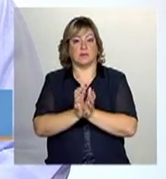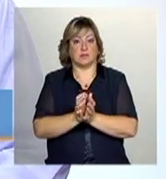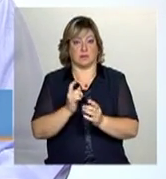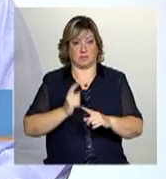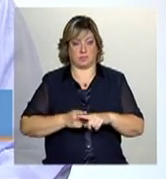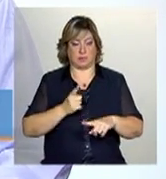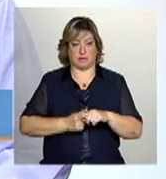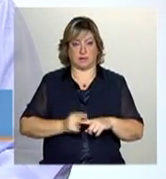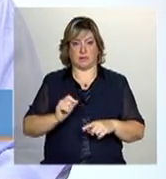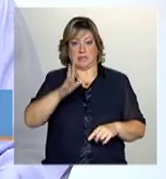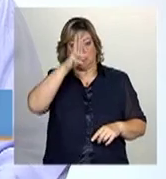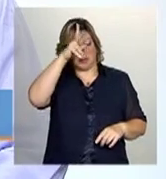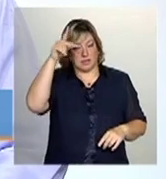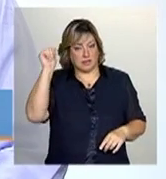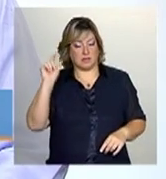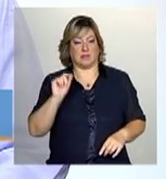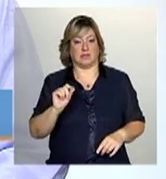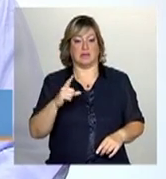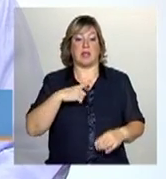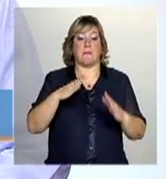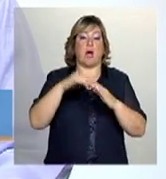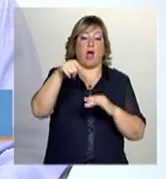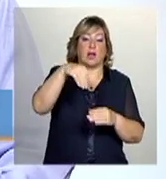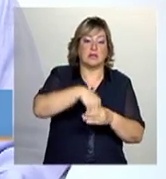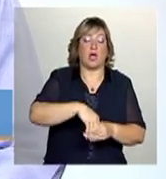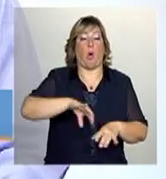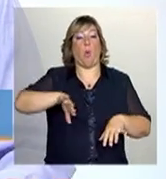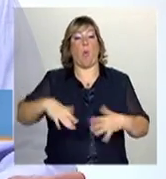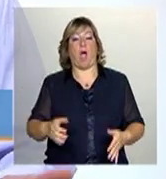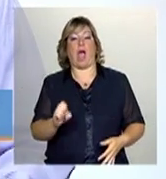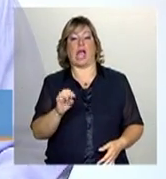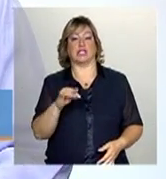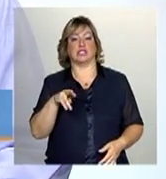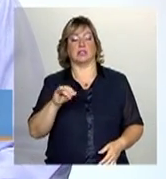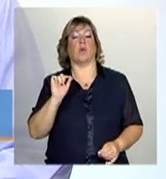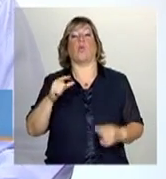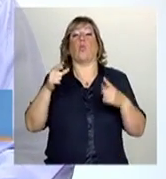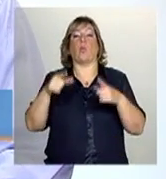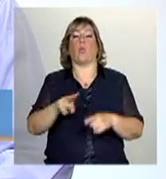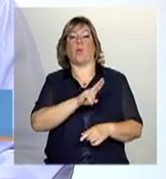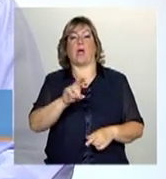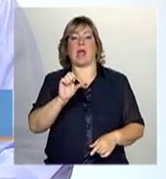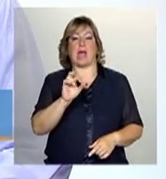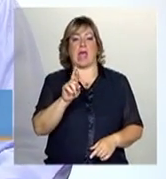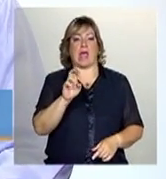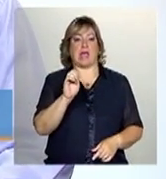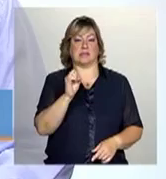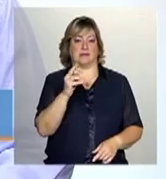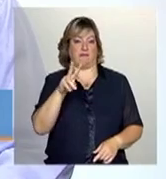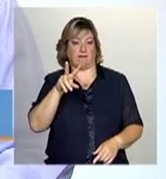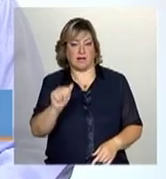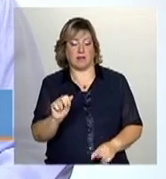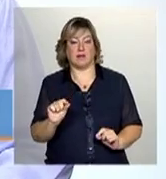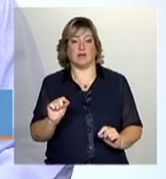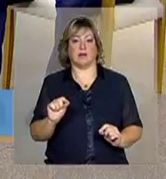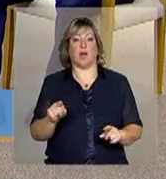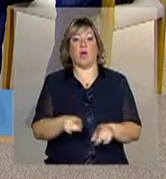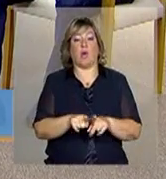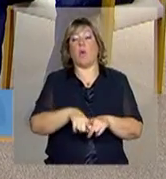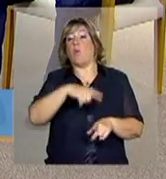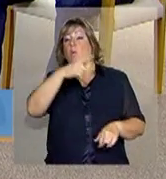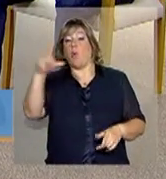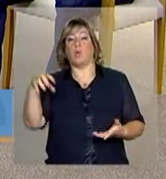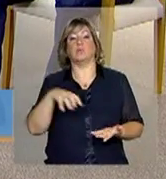mora em reserva indígena, a qual etnia que pertence, o nome da reserva indígena. E os demais grupos